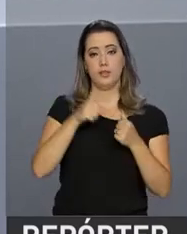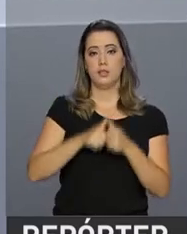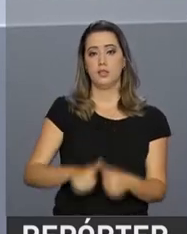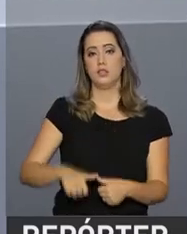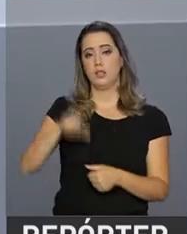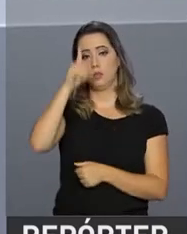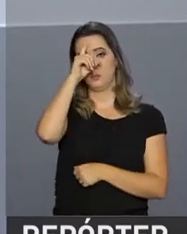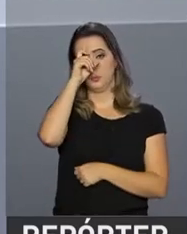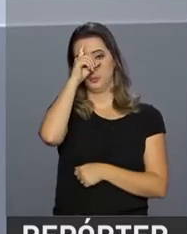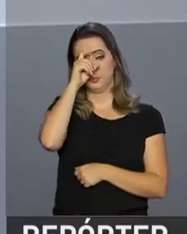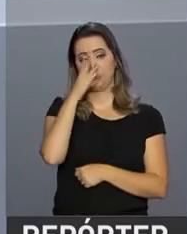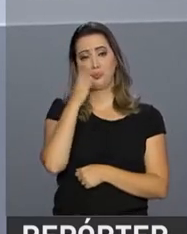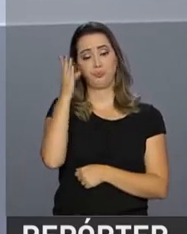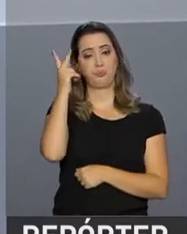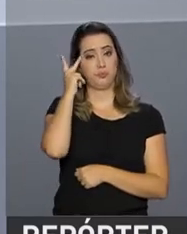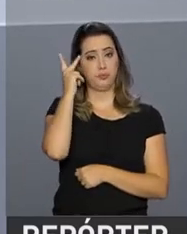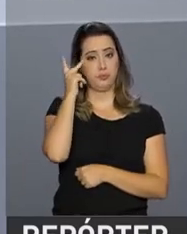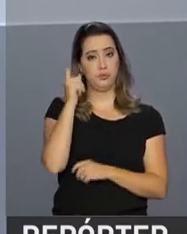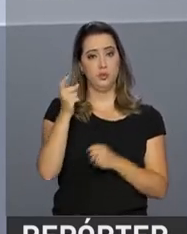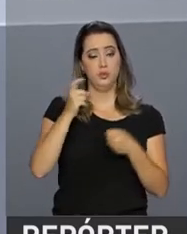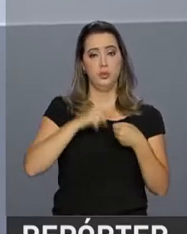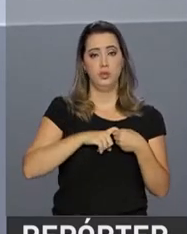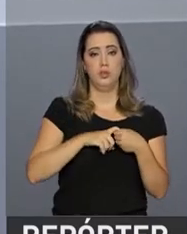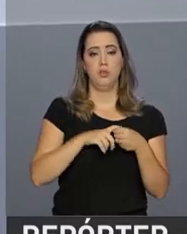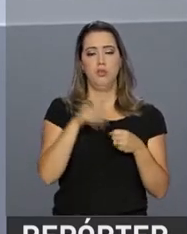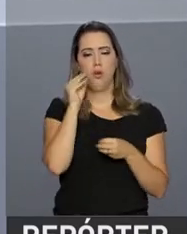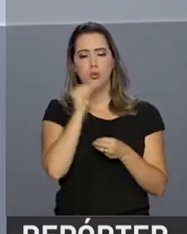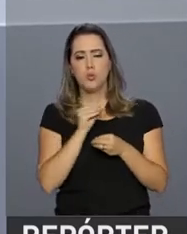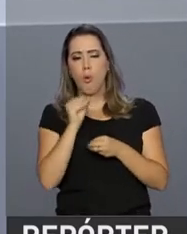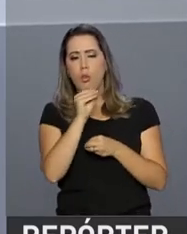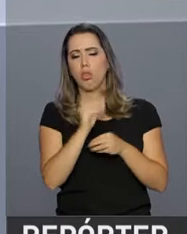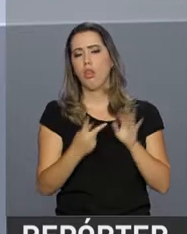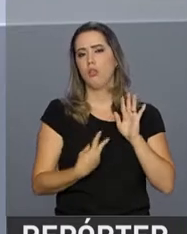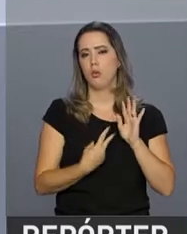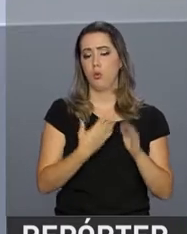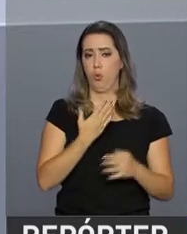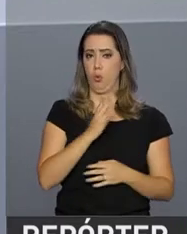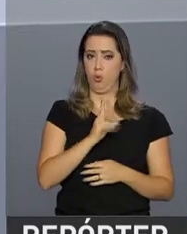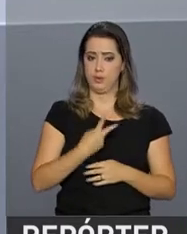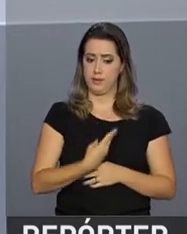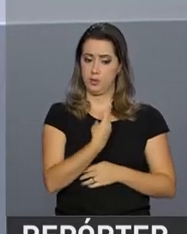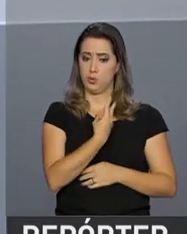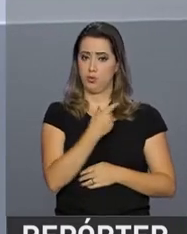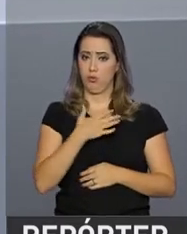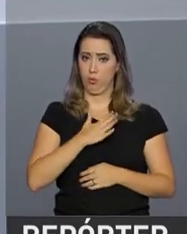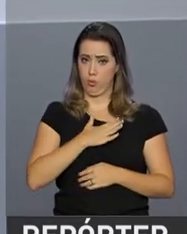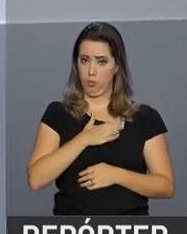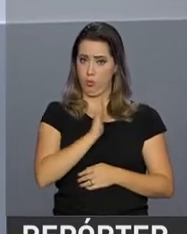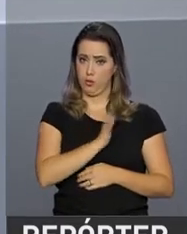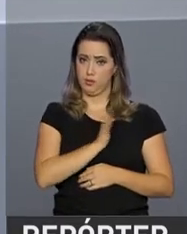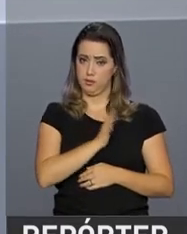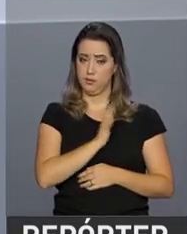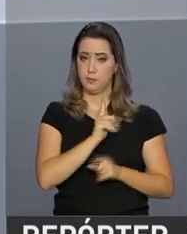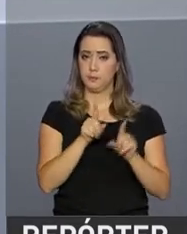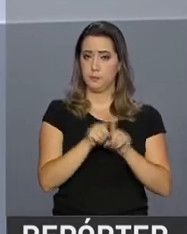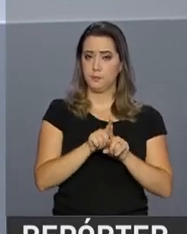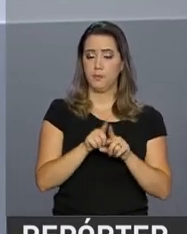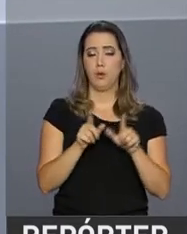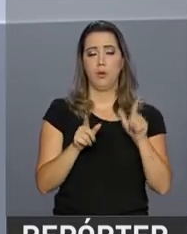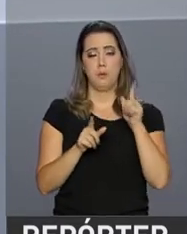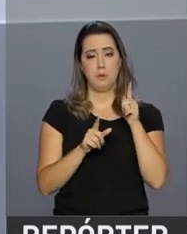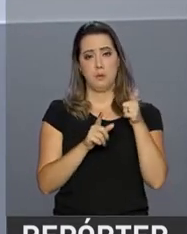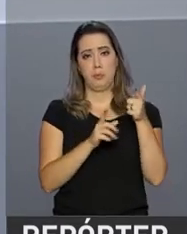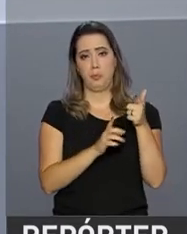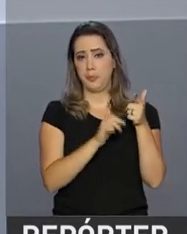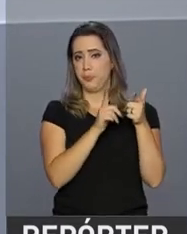em São Paulo, para uma consulta de retorno dos procedimentos cardiológicos e urológicos realizados no fim de 2017. A